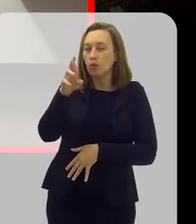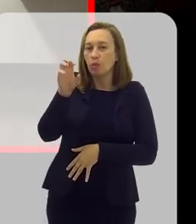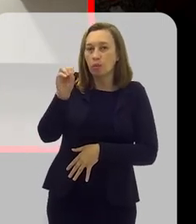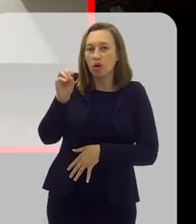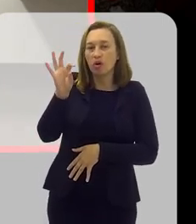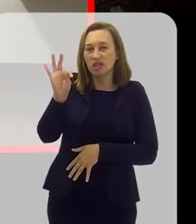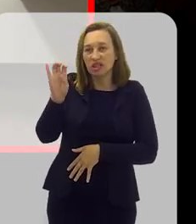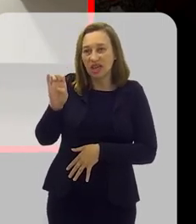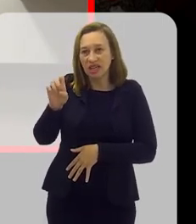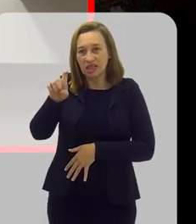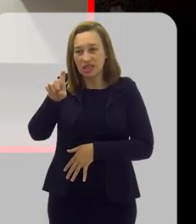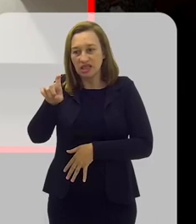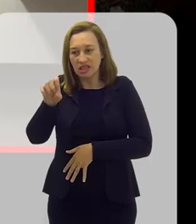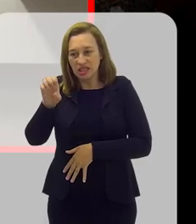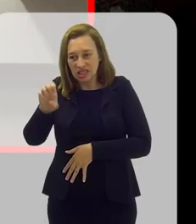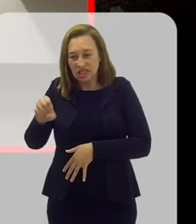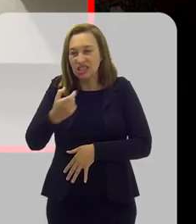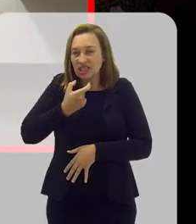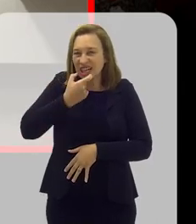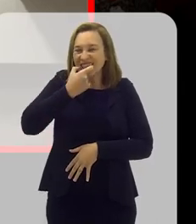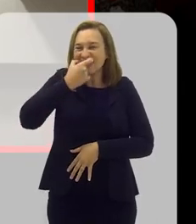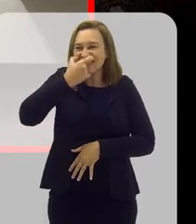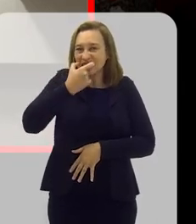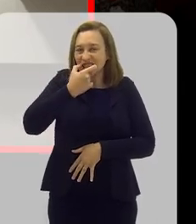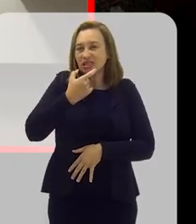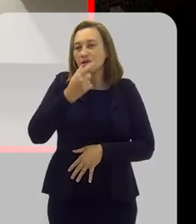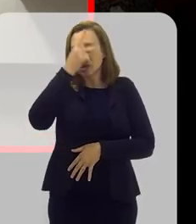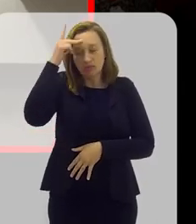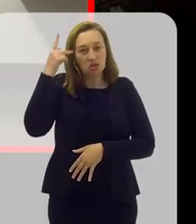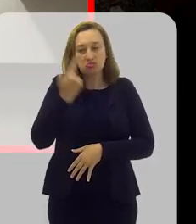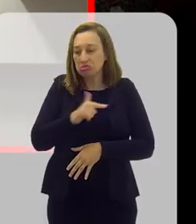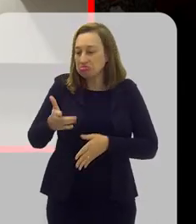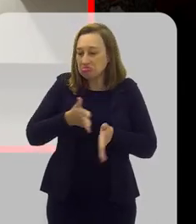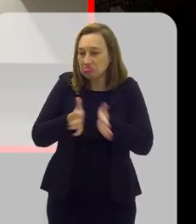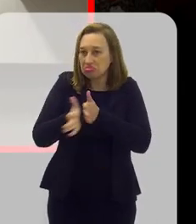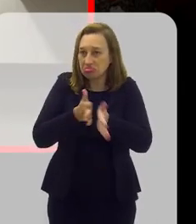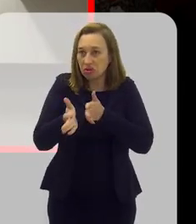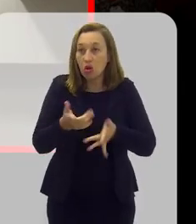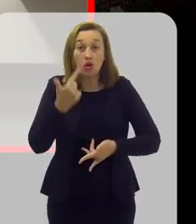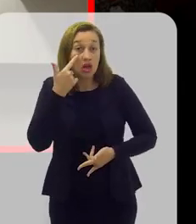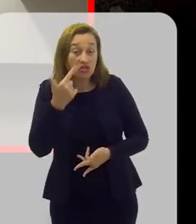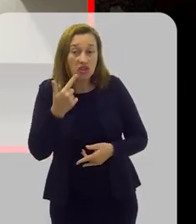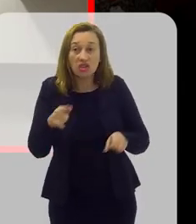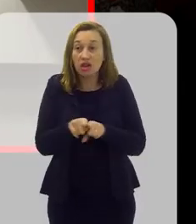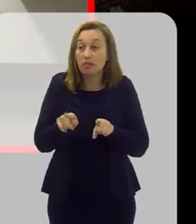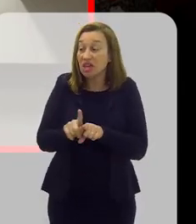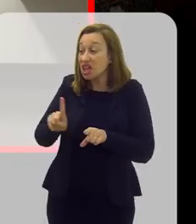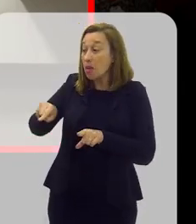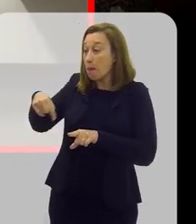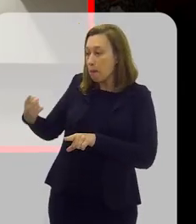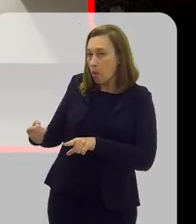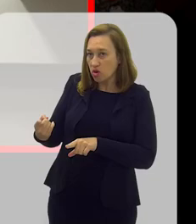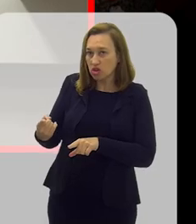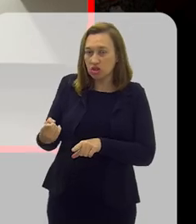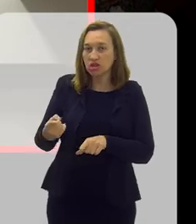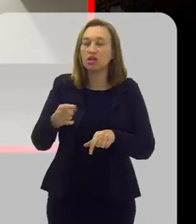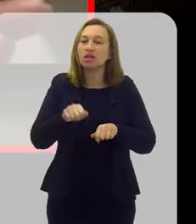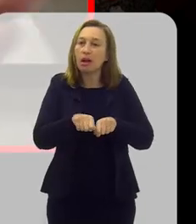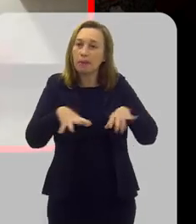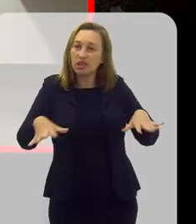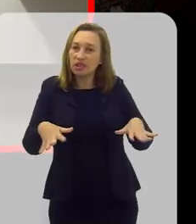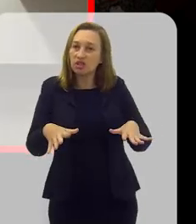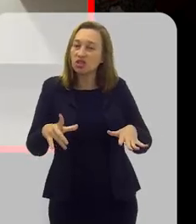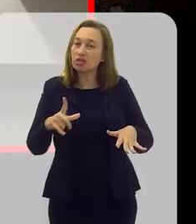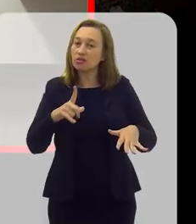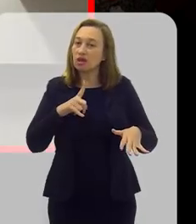para as populações que não têm acesso. E o que a gente vê pós-pandemia, né? É que a gente